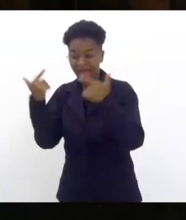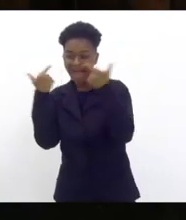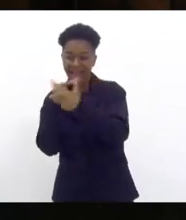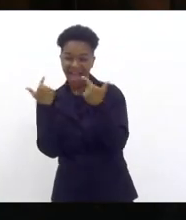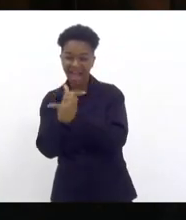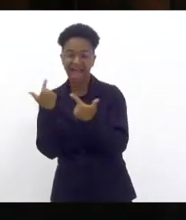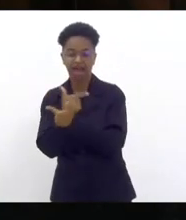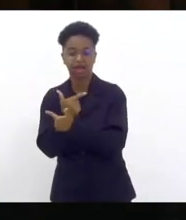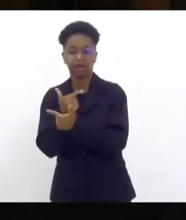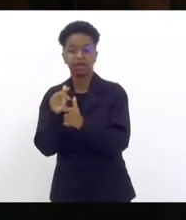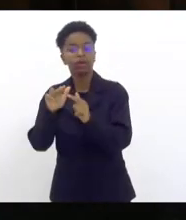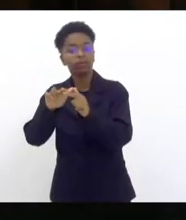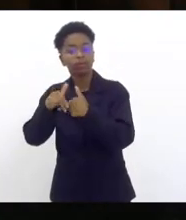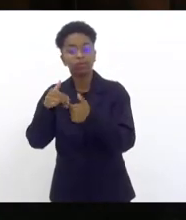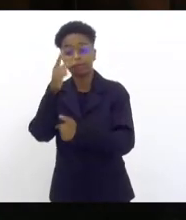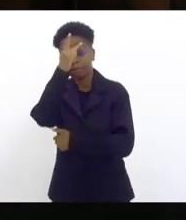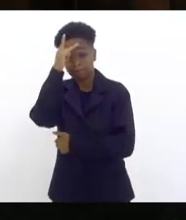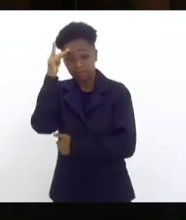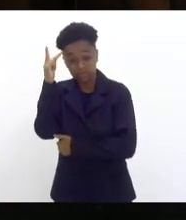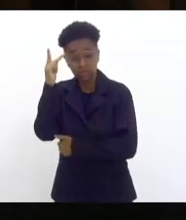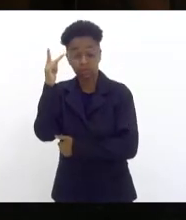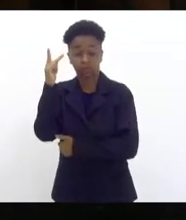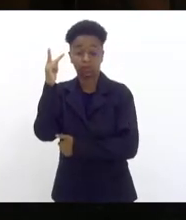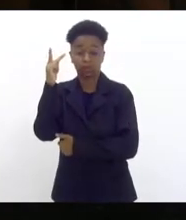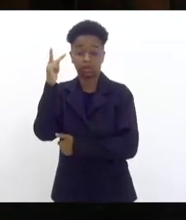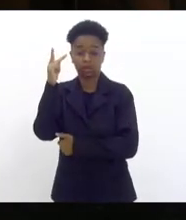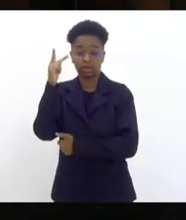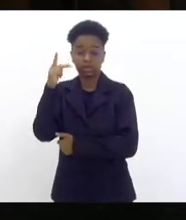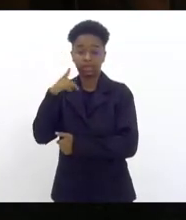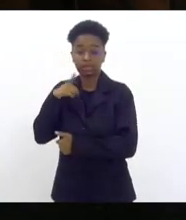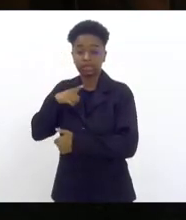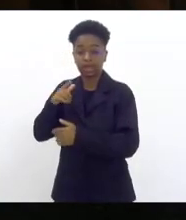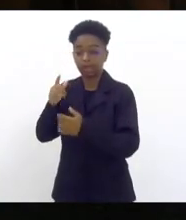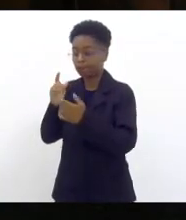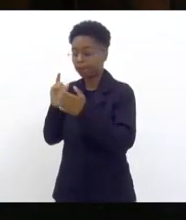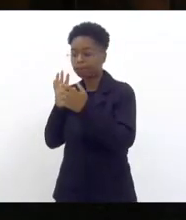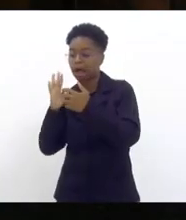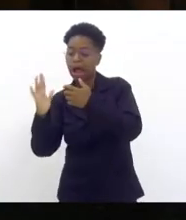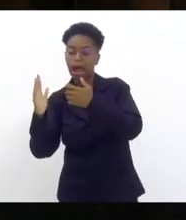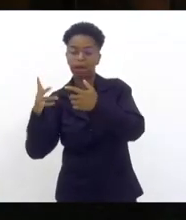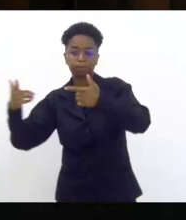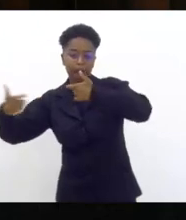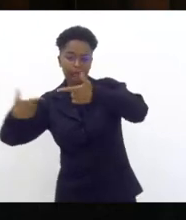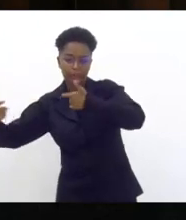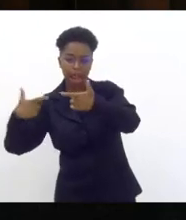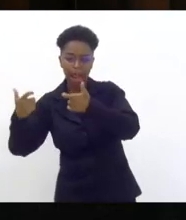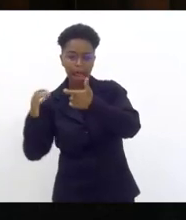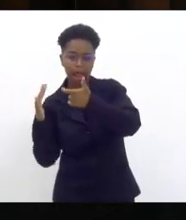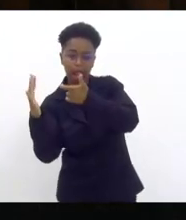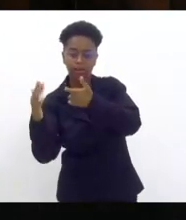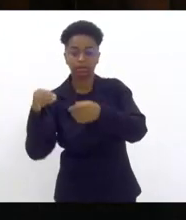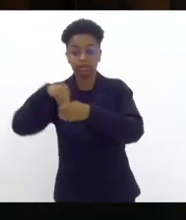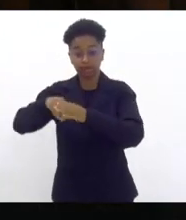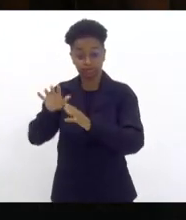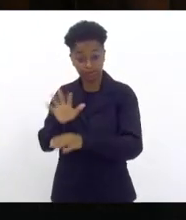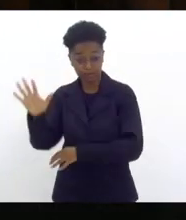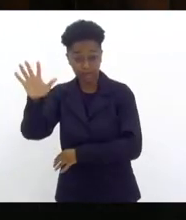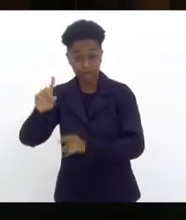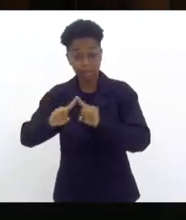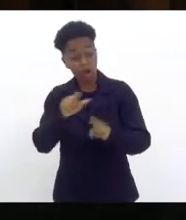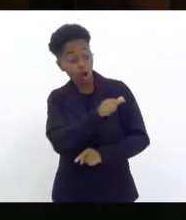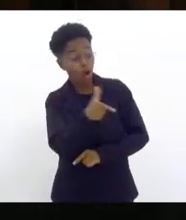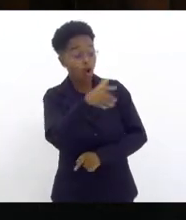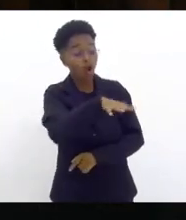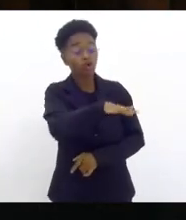do fato das pessoas ficarem na linha de tiro dentro da favela outras pessoas choram com